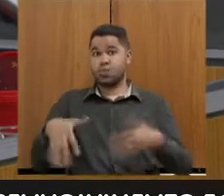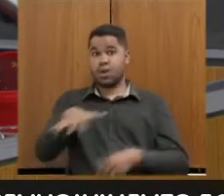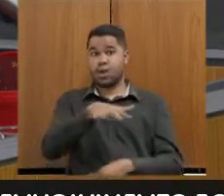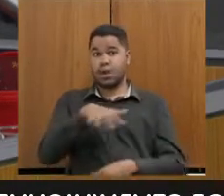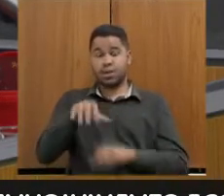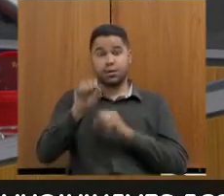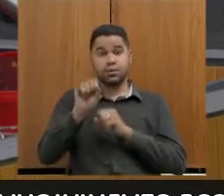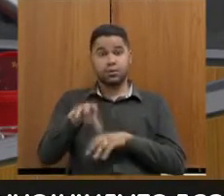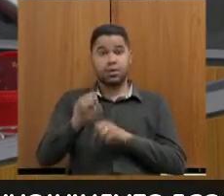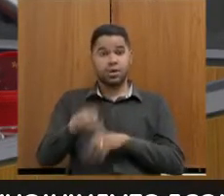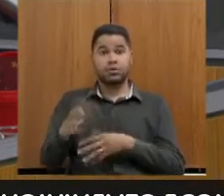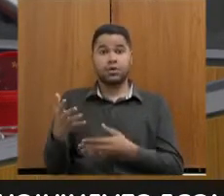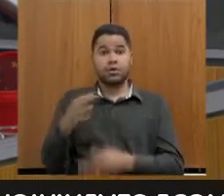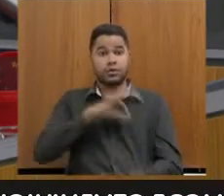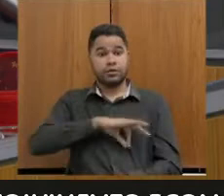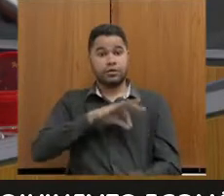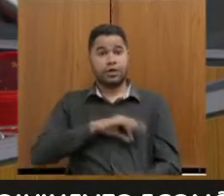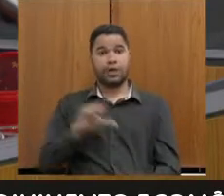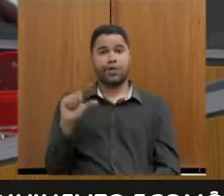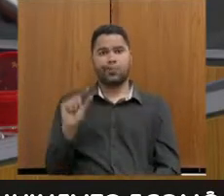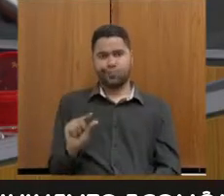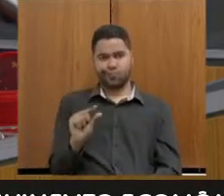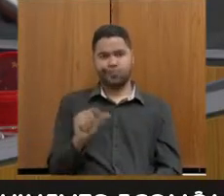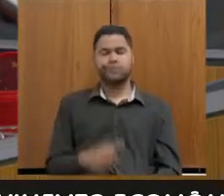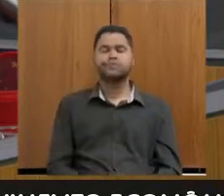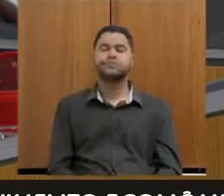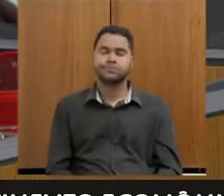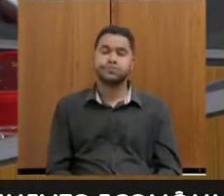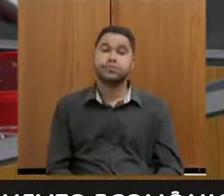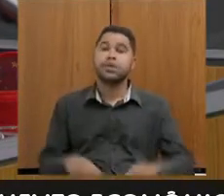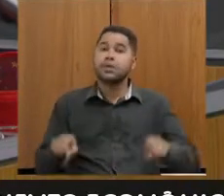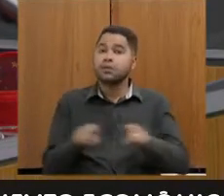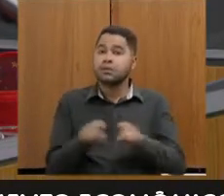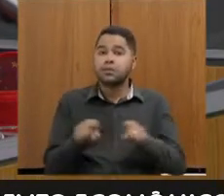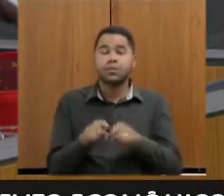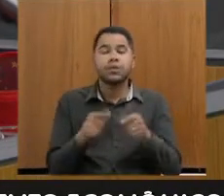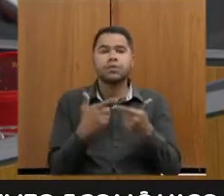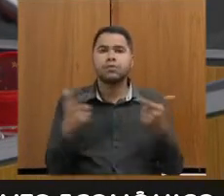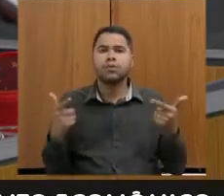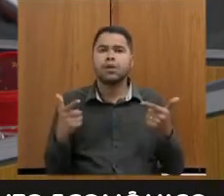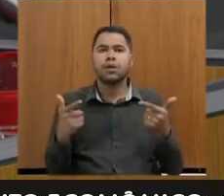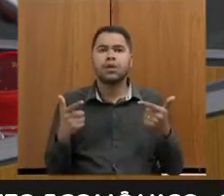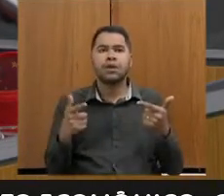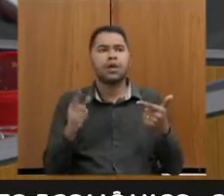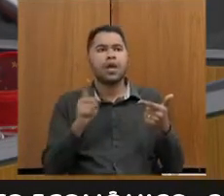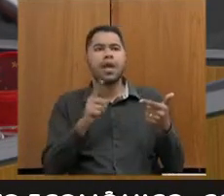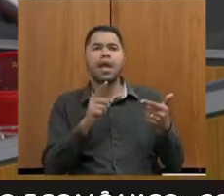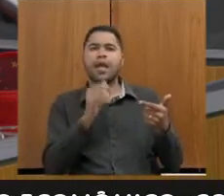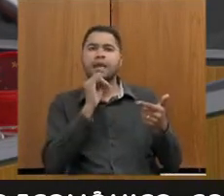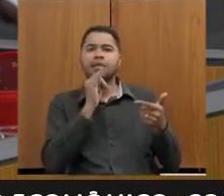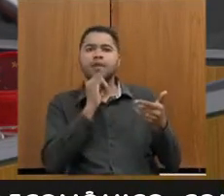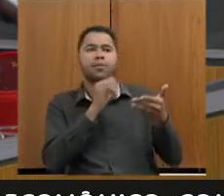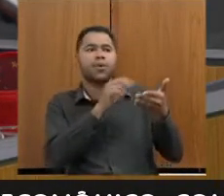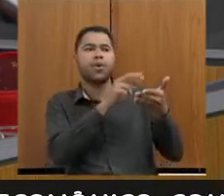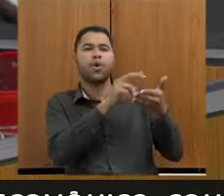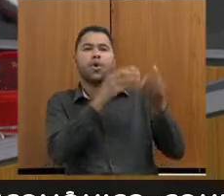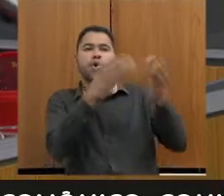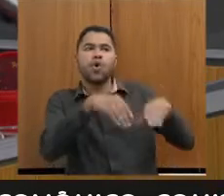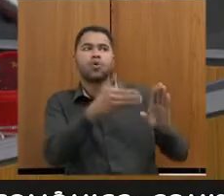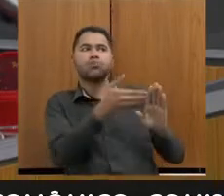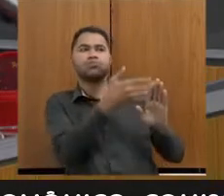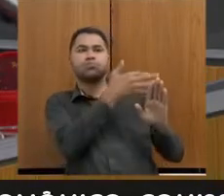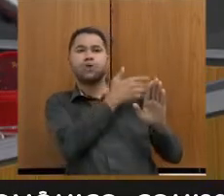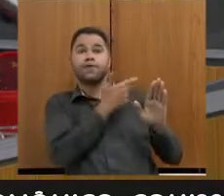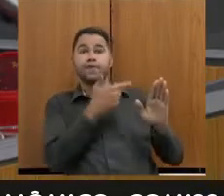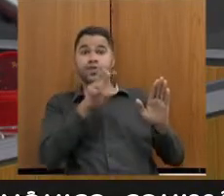educação e com salários tão baixos. E também não tem nomeações de concurso em vigor, a gente tem mais de